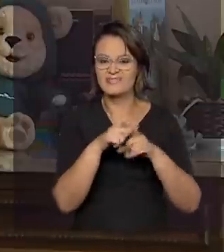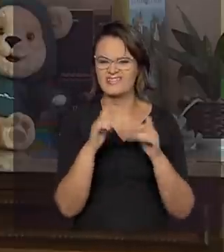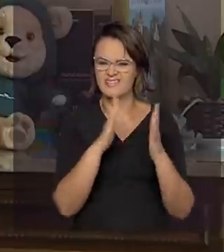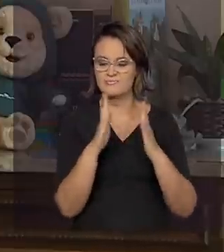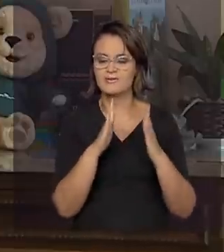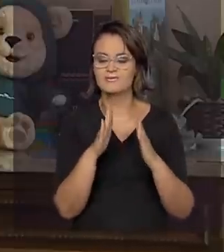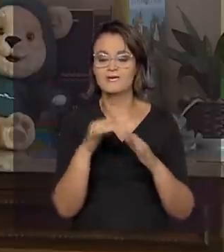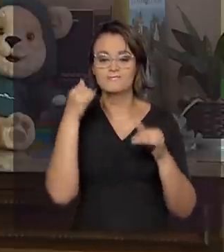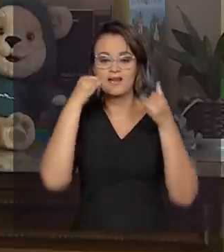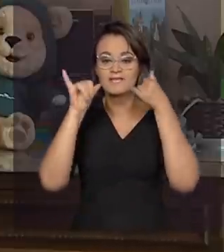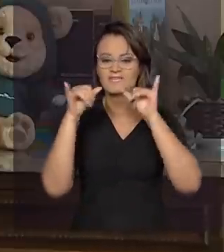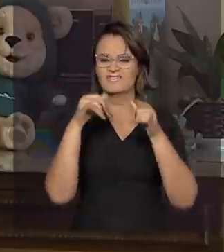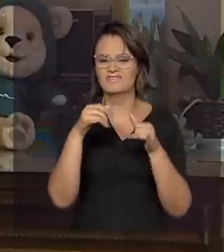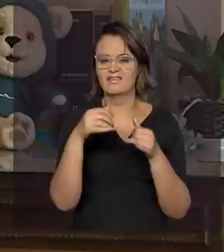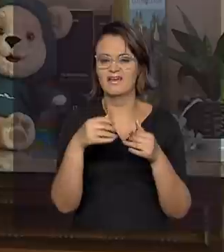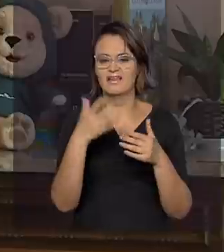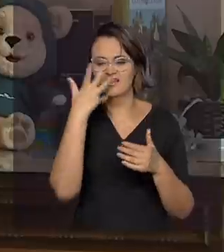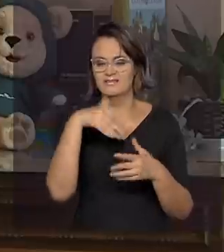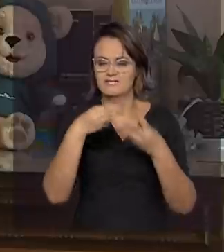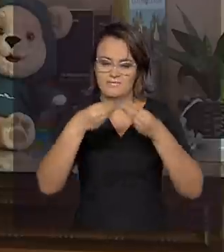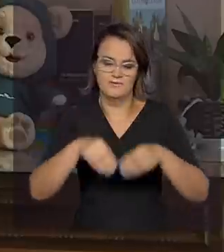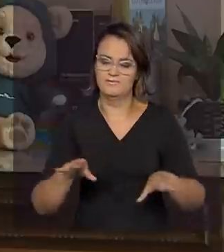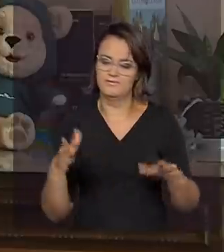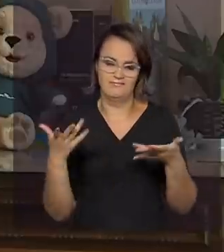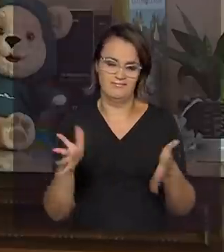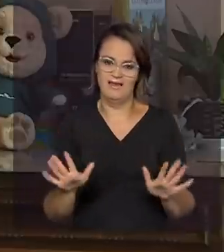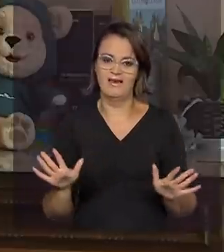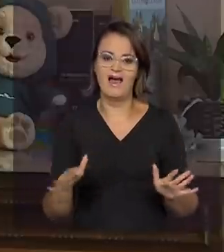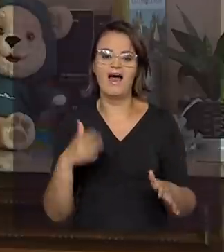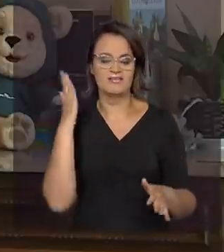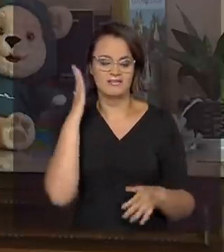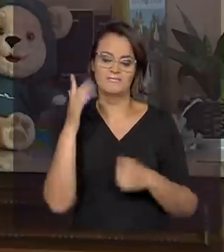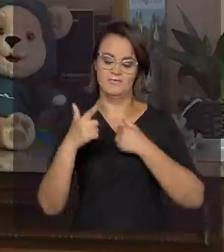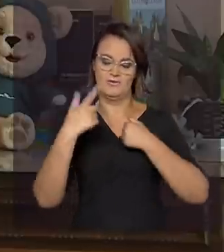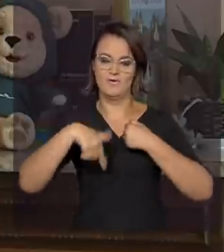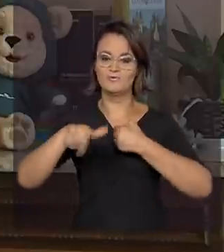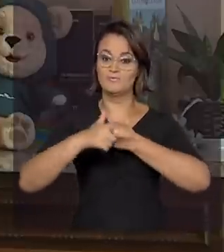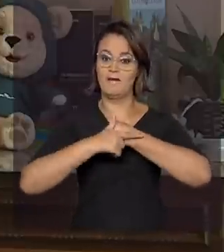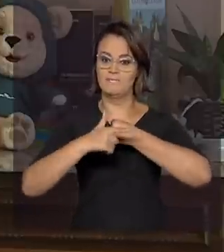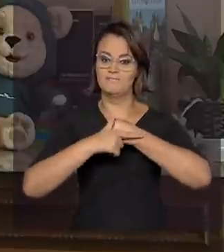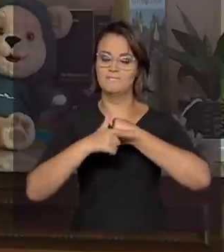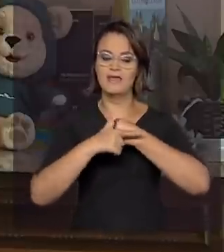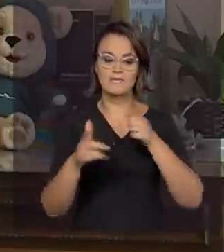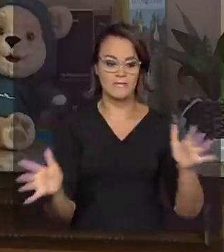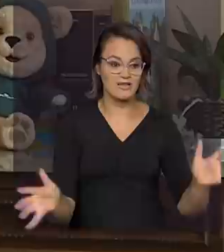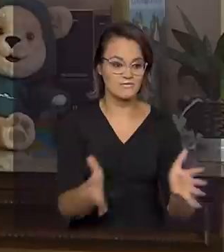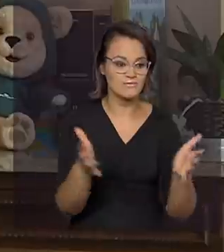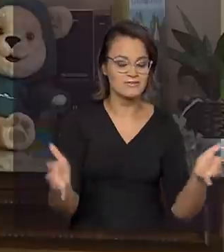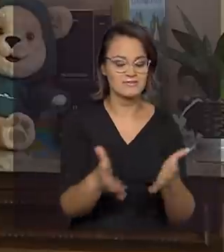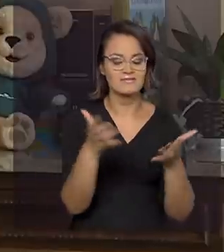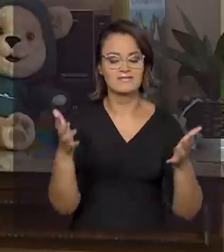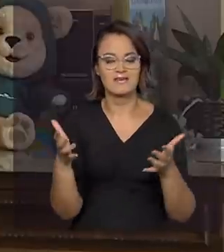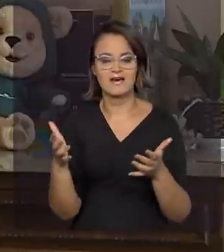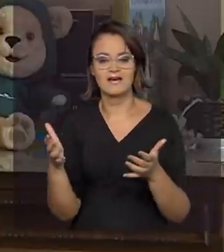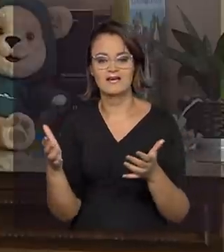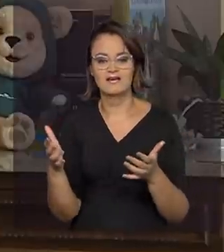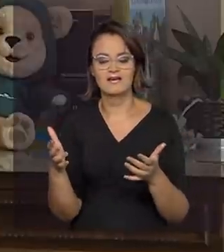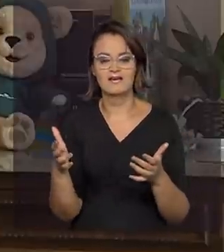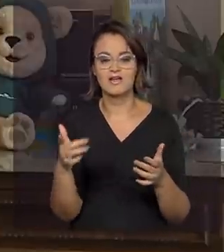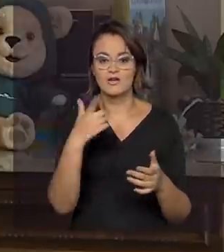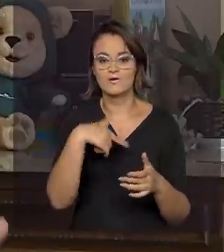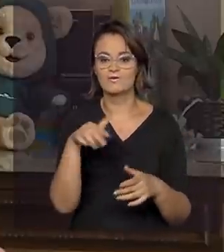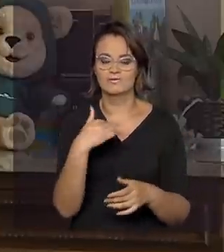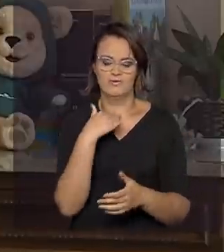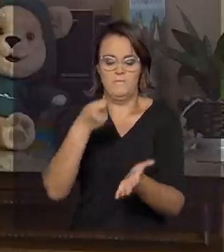essas crianças não sejam prejudicadas. Nós sabemos que o nosso papel é de induzir os entes federados, nós não